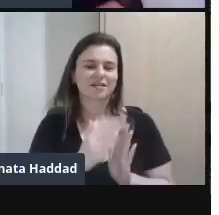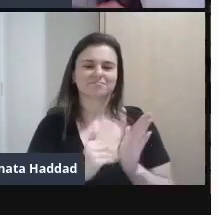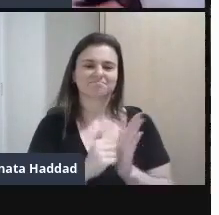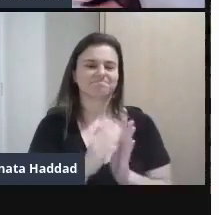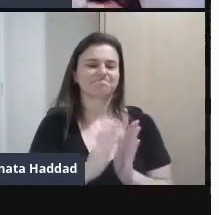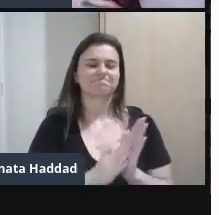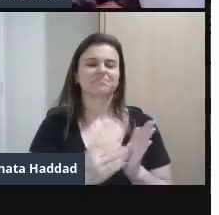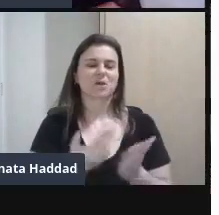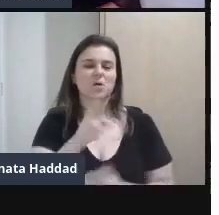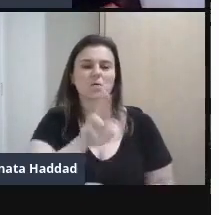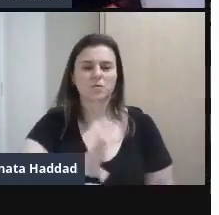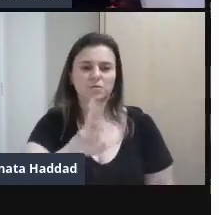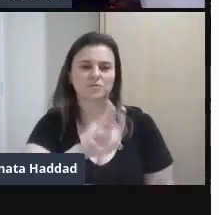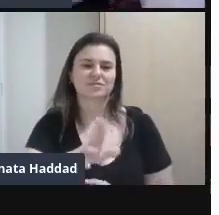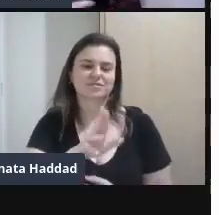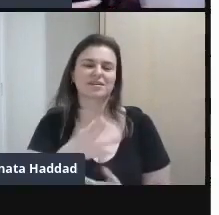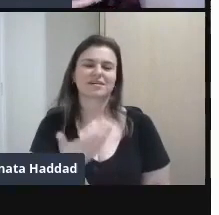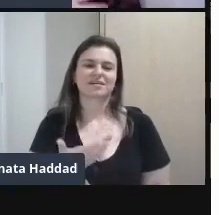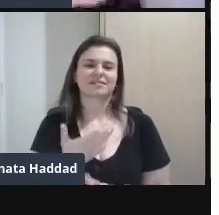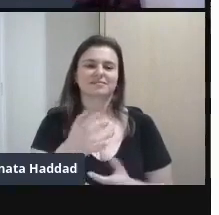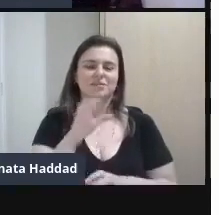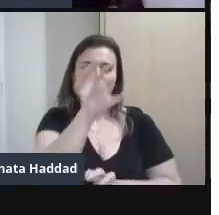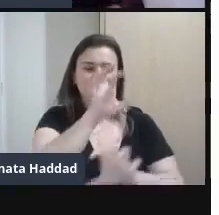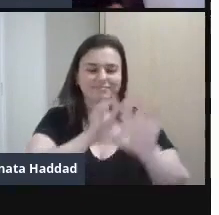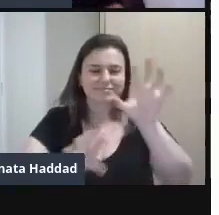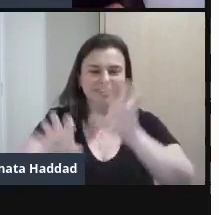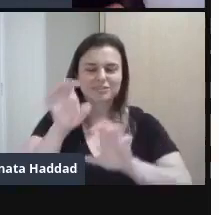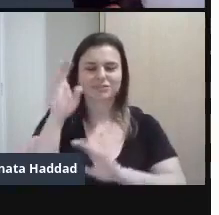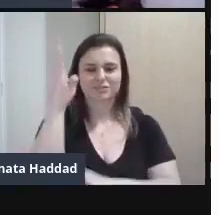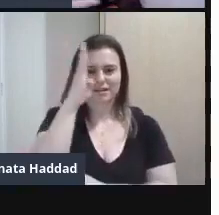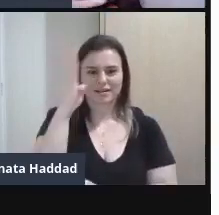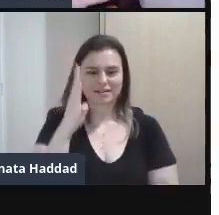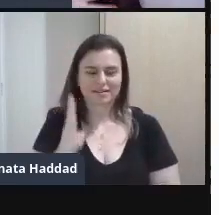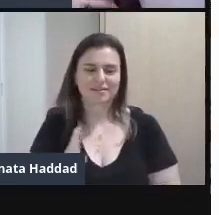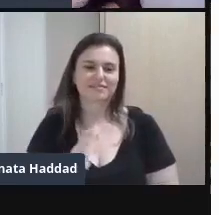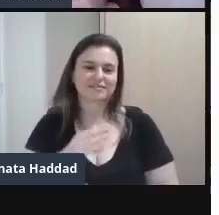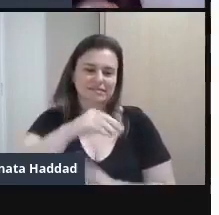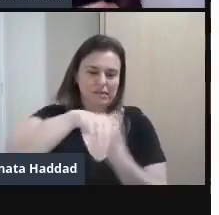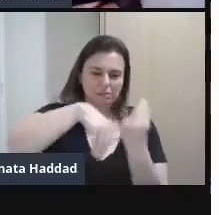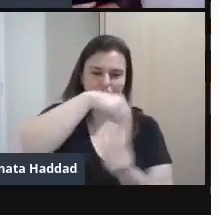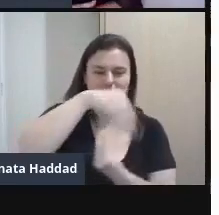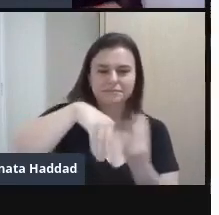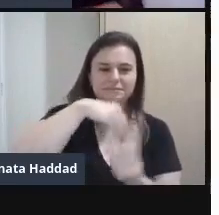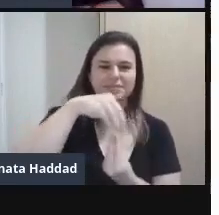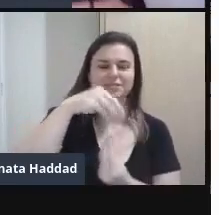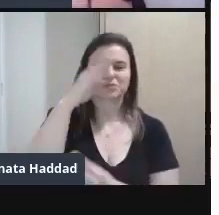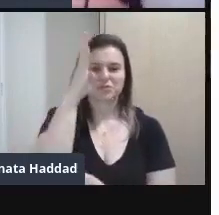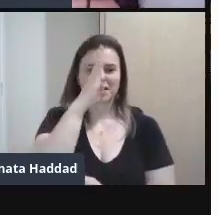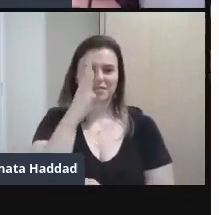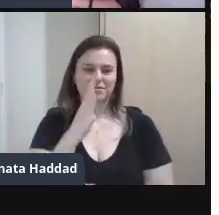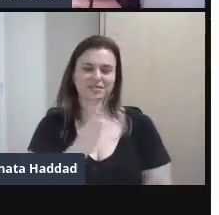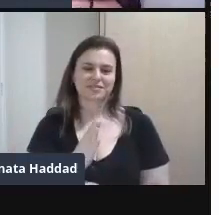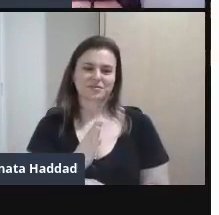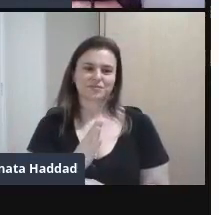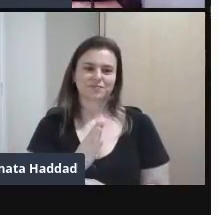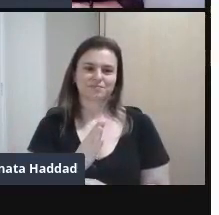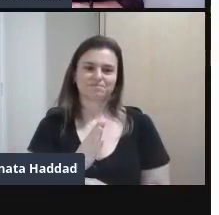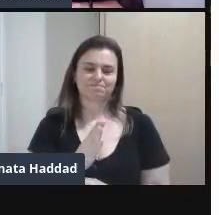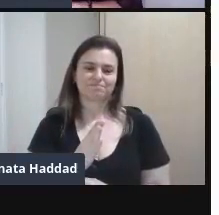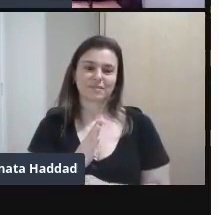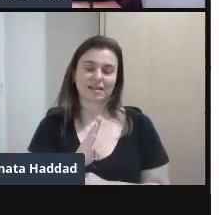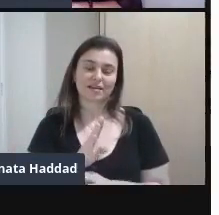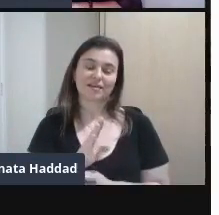O seu regionalismo Do tropical Do Brasil Da miscigenação Brasileira E ela realmente Acabou se